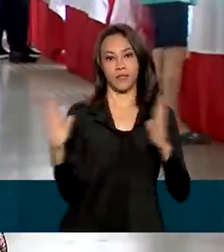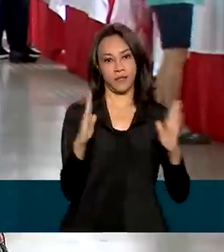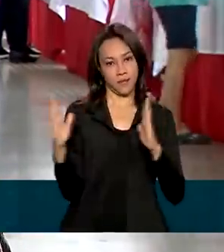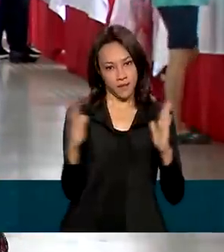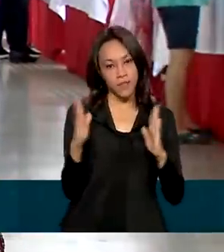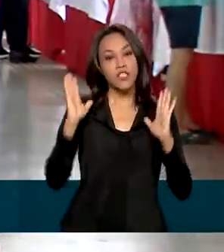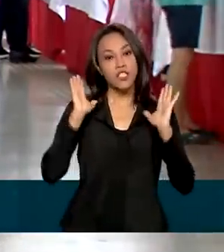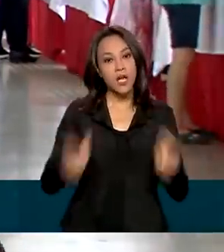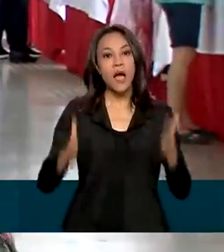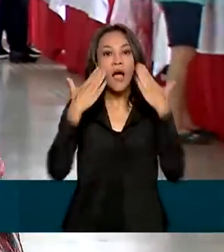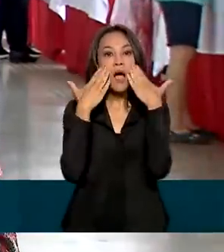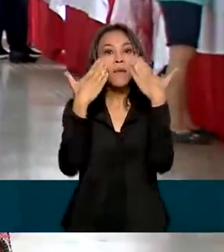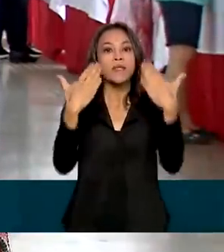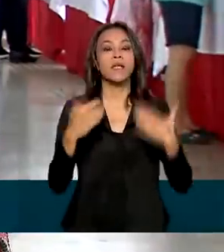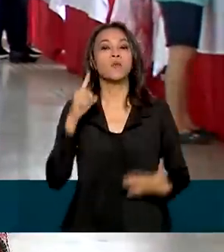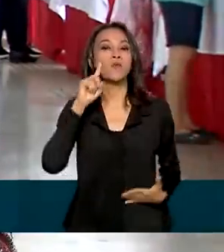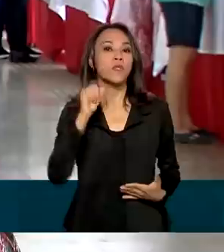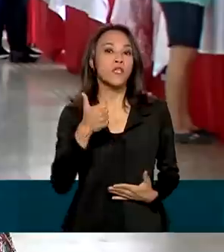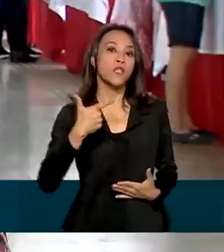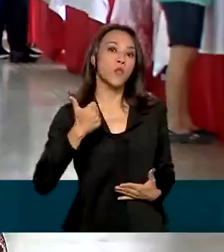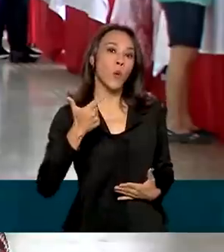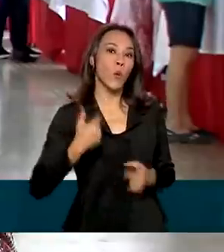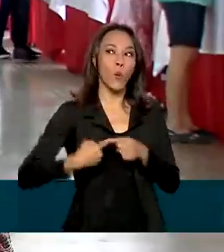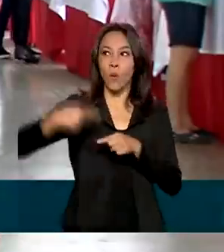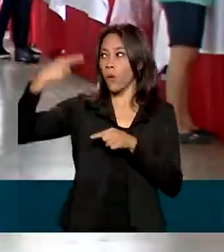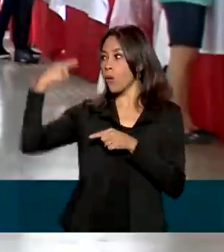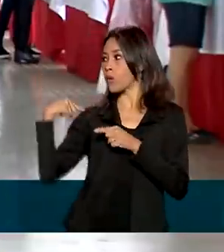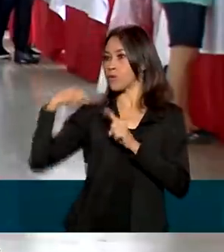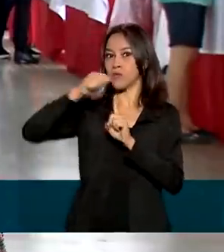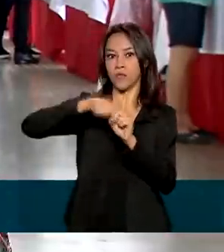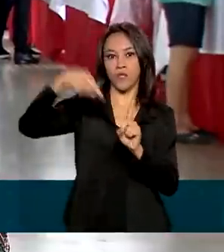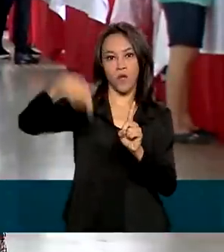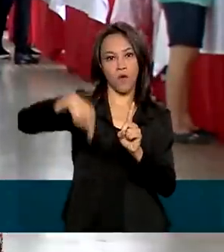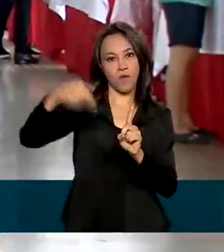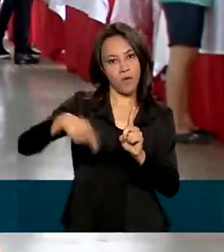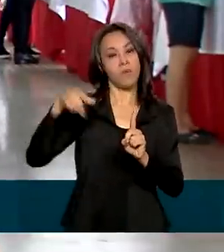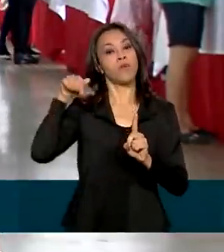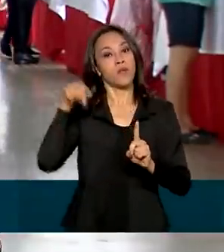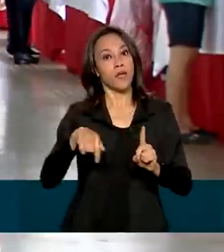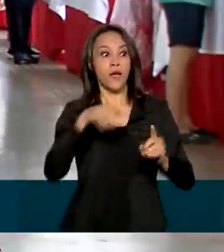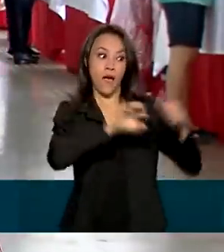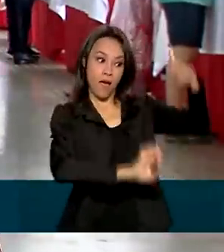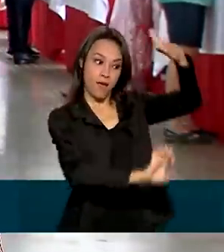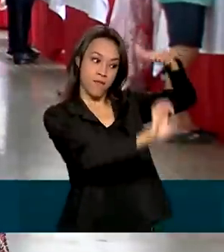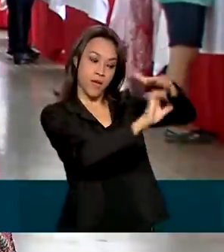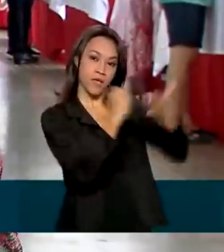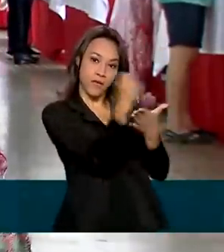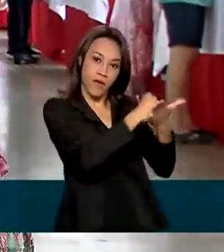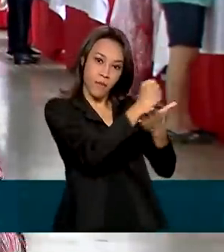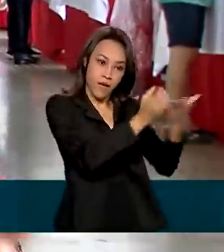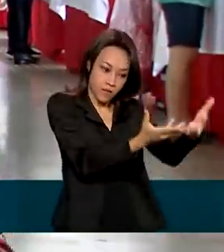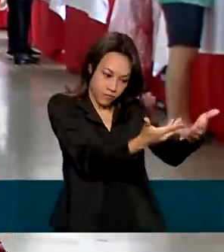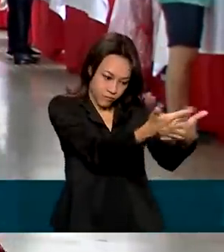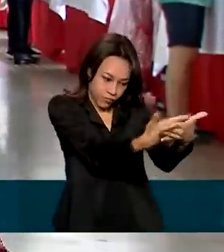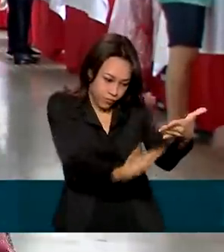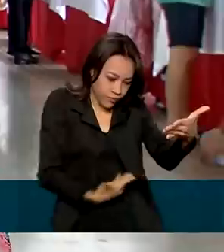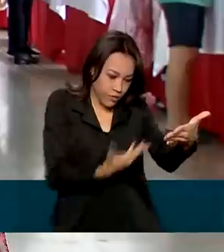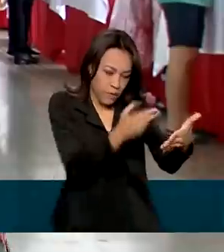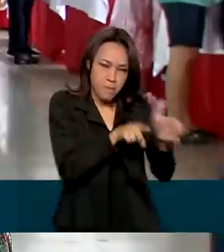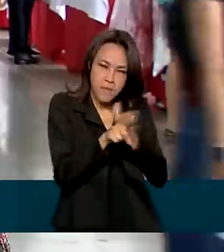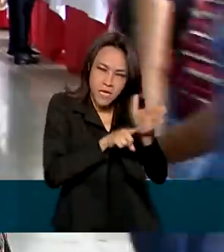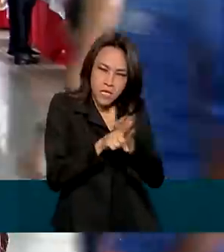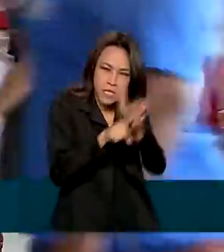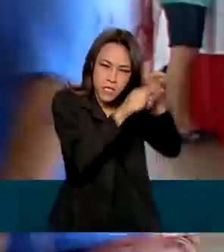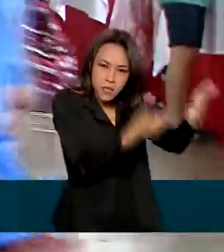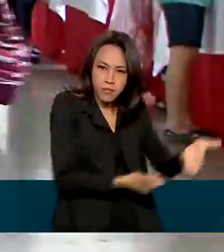apresentado no dia 12 de novembro. Junto à solicitação, a farmacêutica entregou à Anvisa um estudo realizado